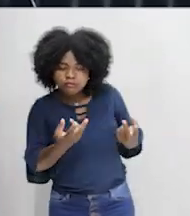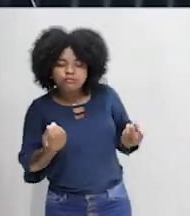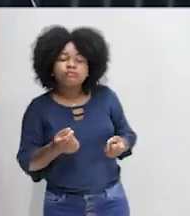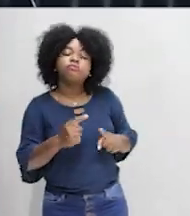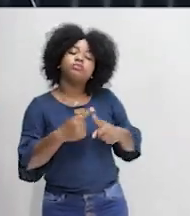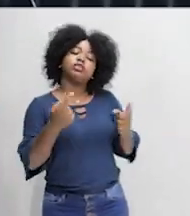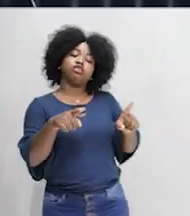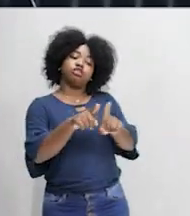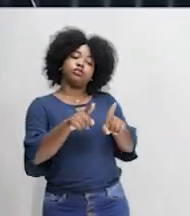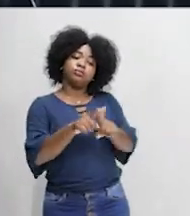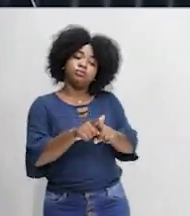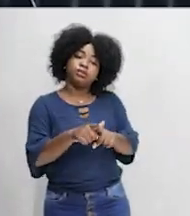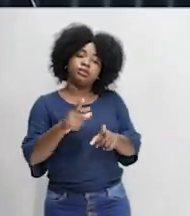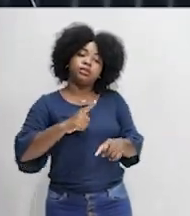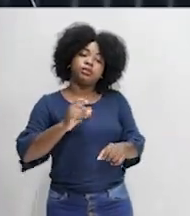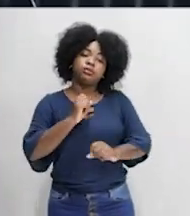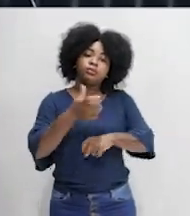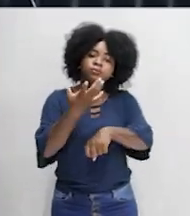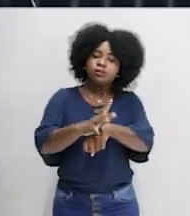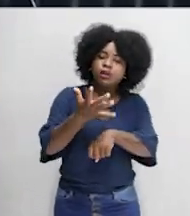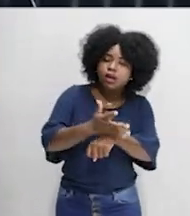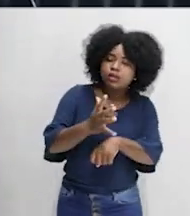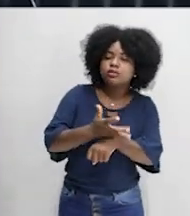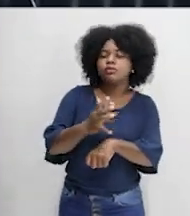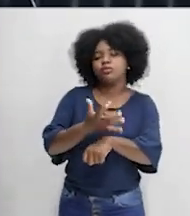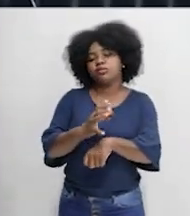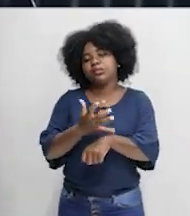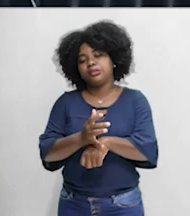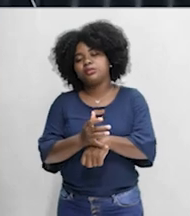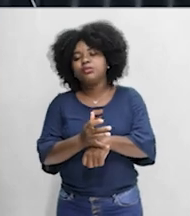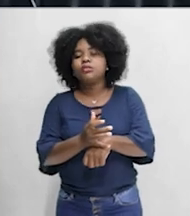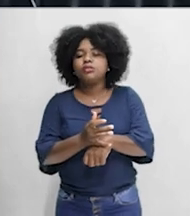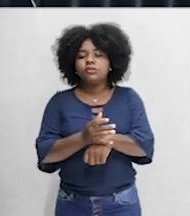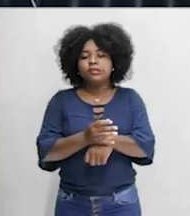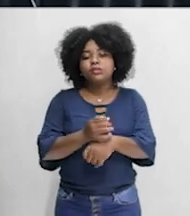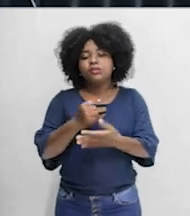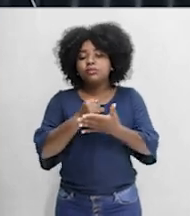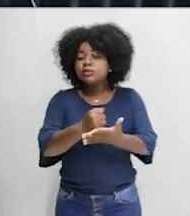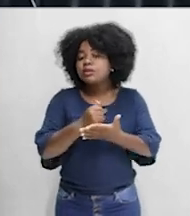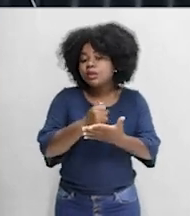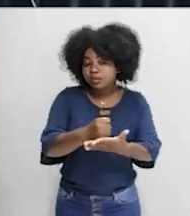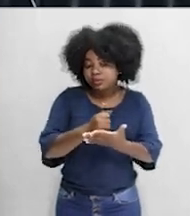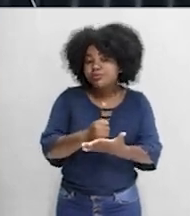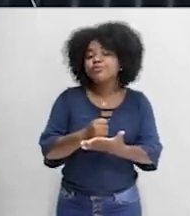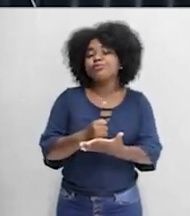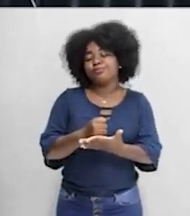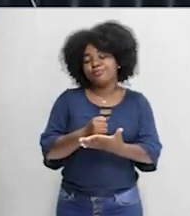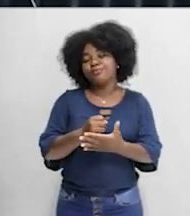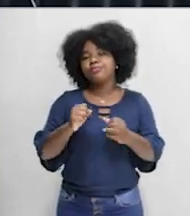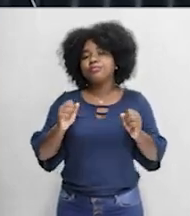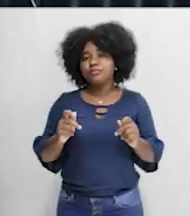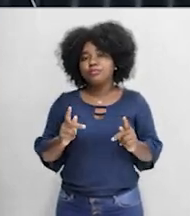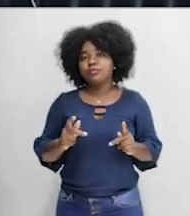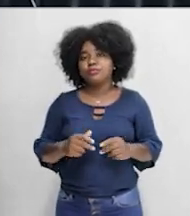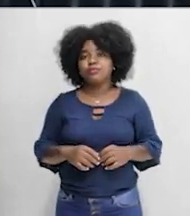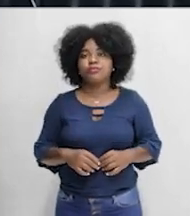ali também você promove atividades educativas e tal, relacionadas à sustentabilidade, por isso elas são mais